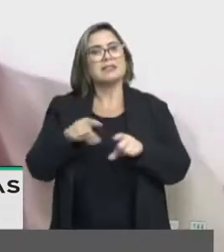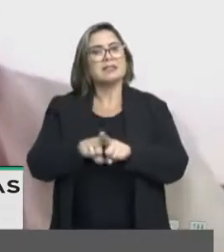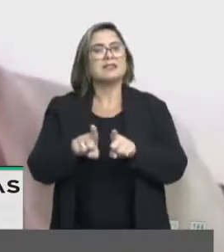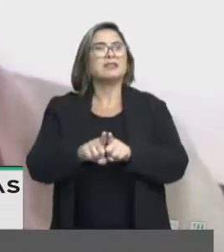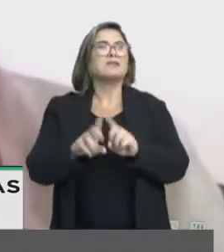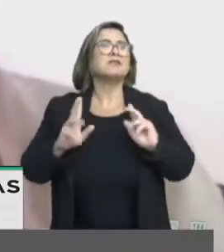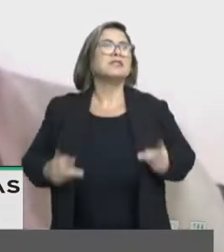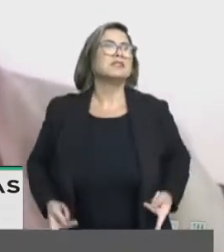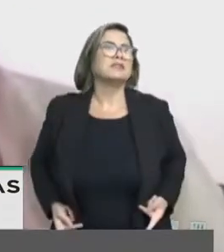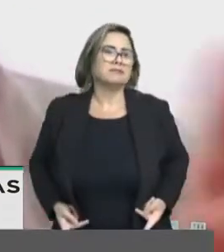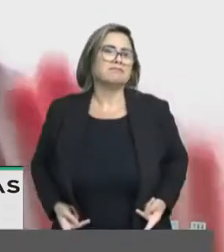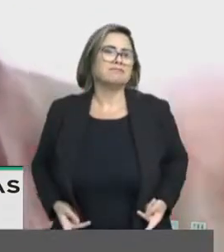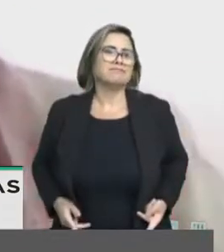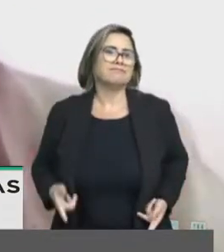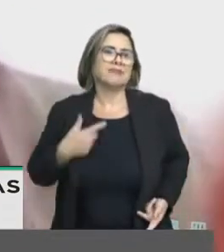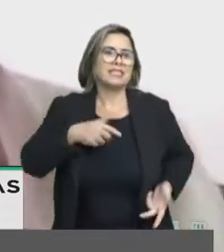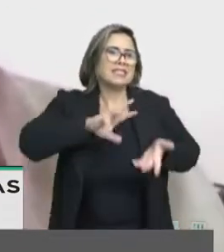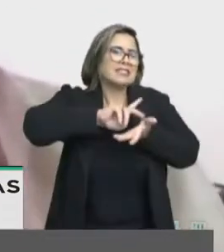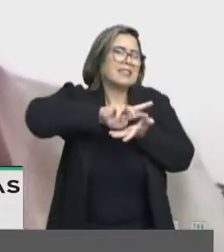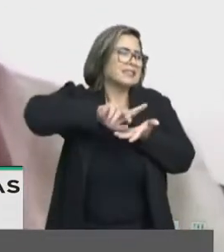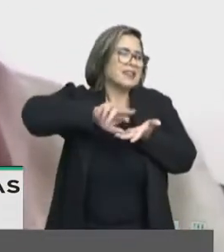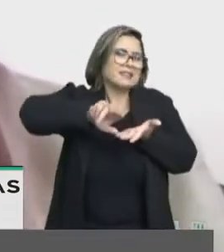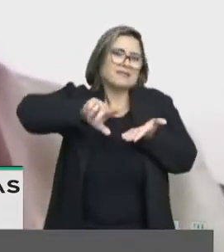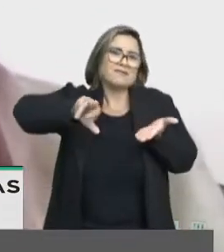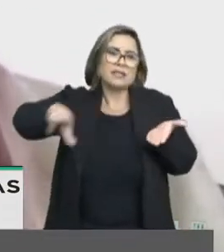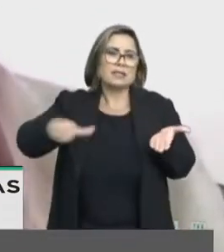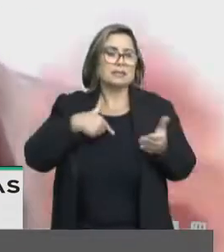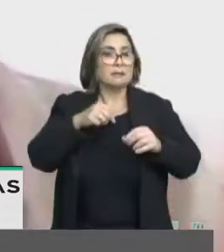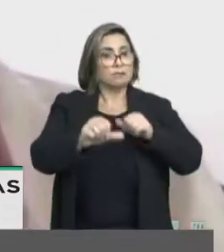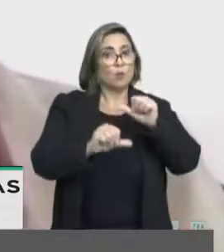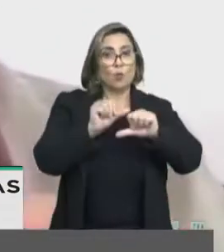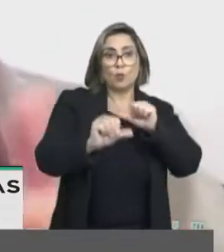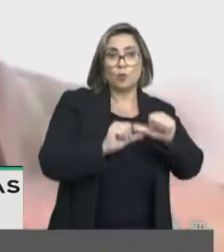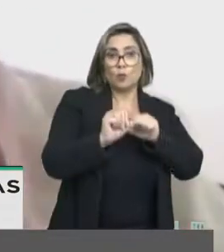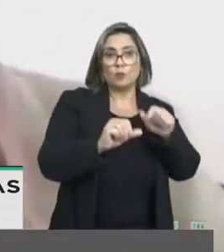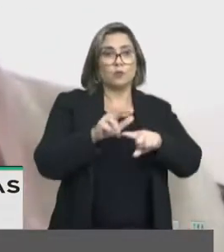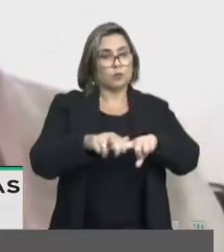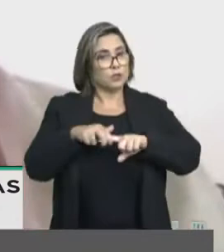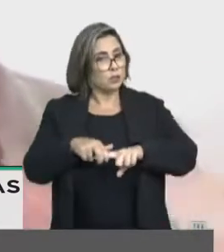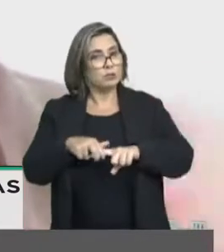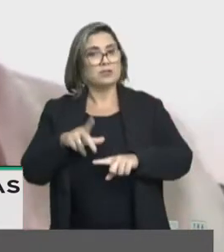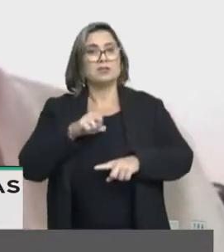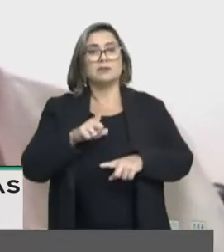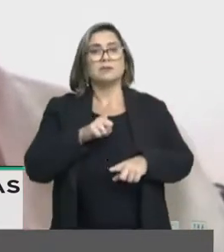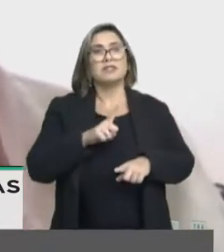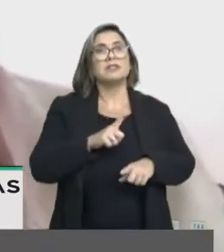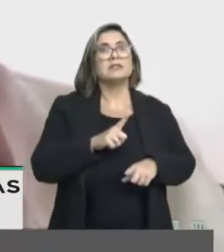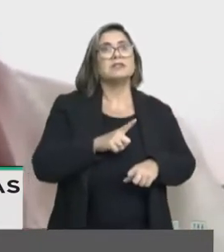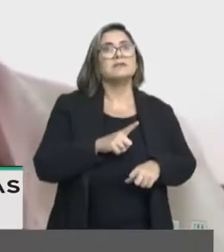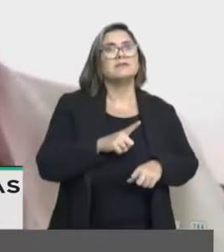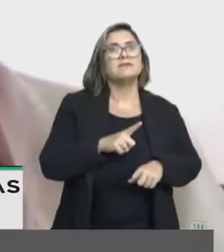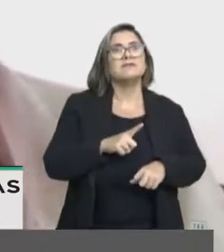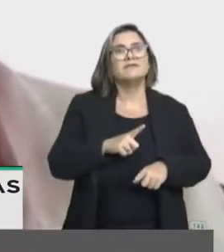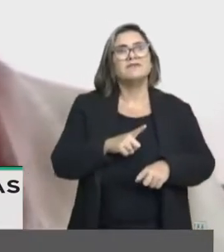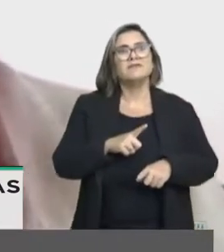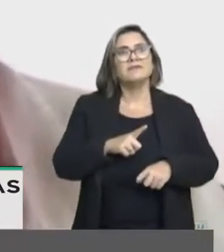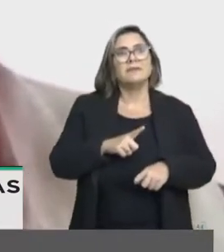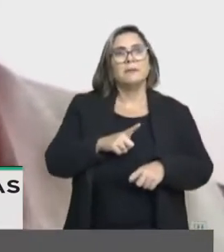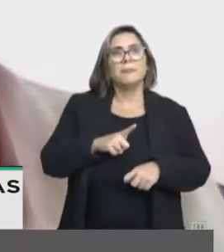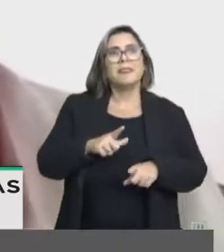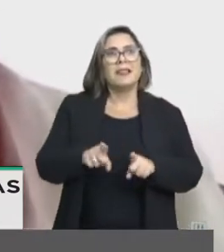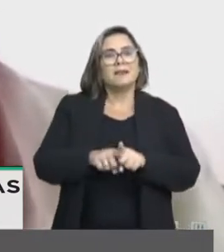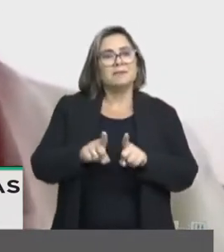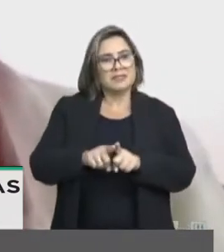Nossa humanidade pressupõe diversidade, pressupõe alteridade, portanto, pressupõe afetividade, pressupõe